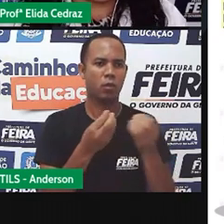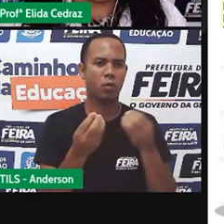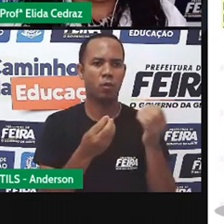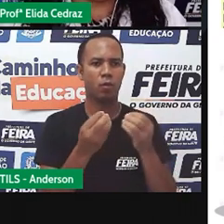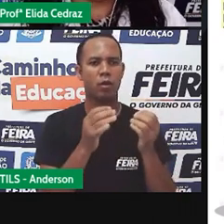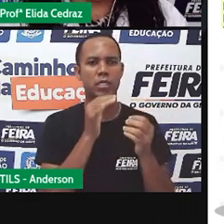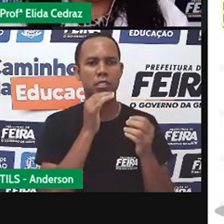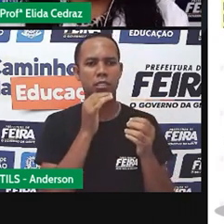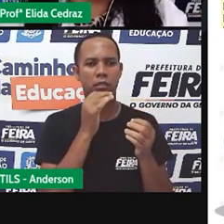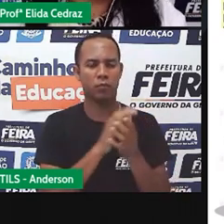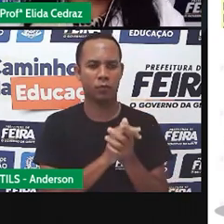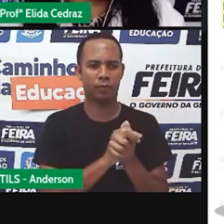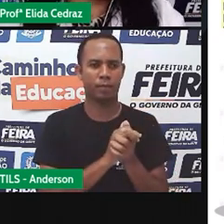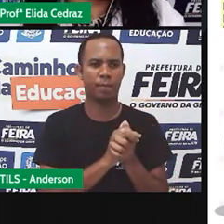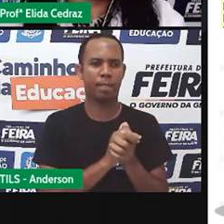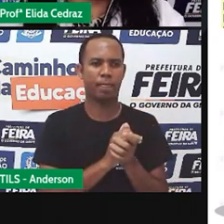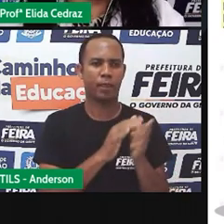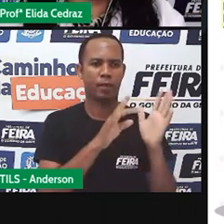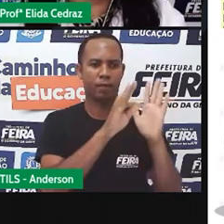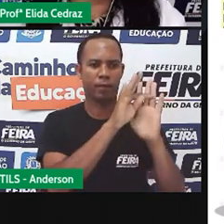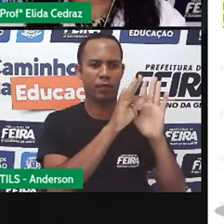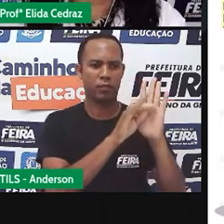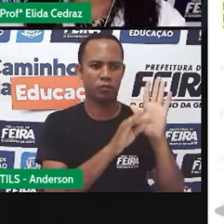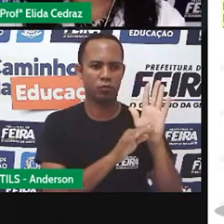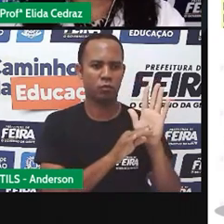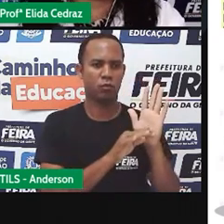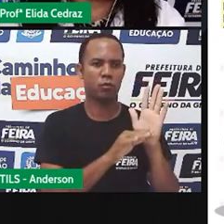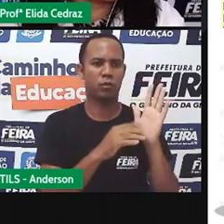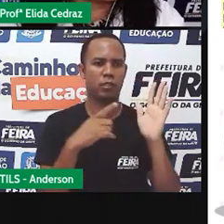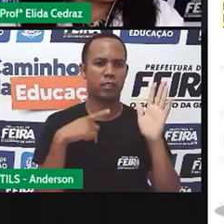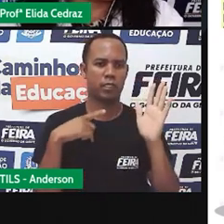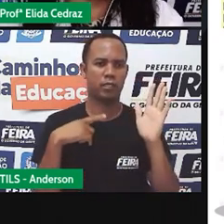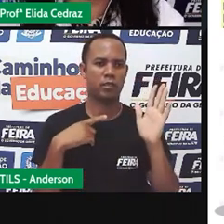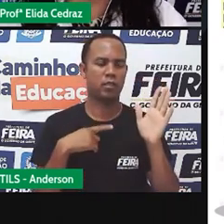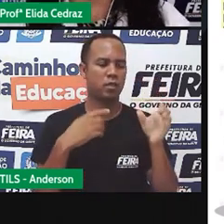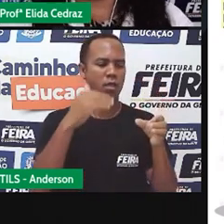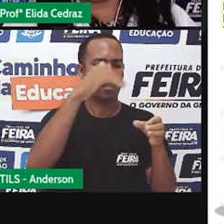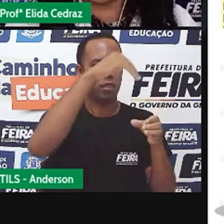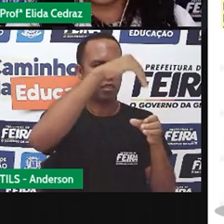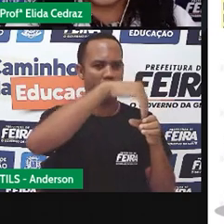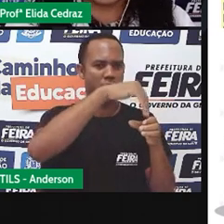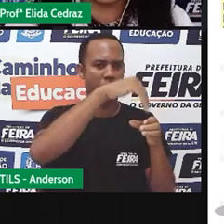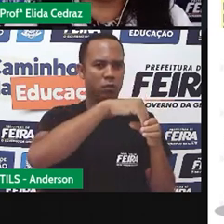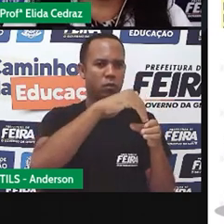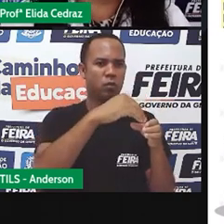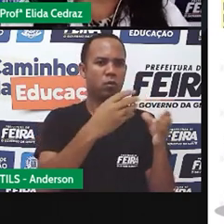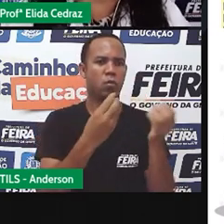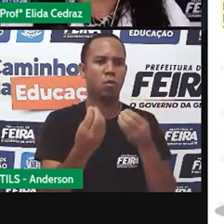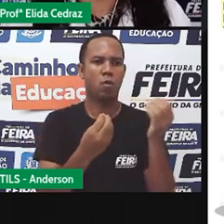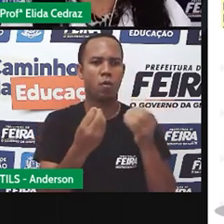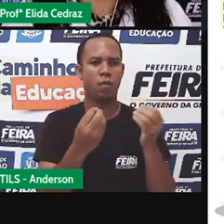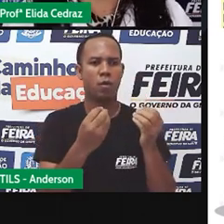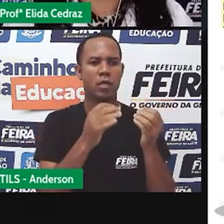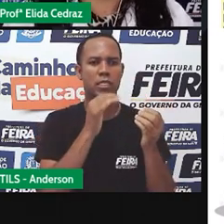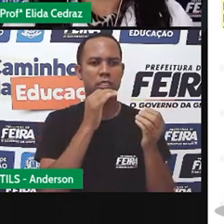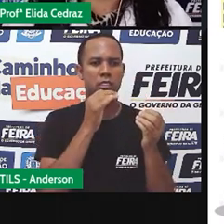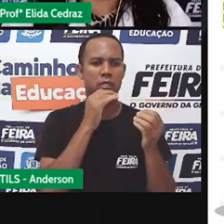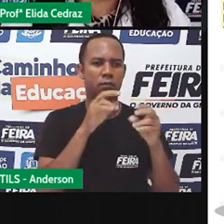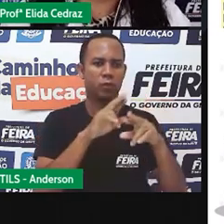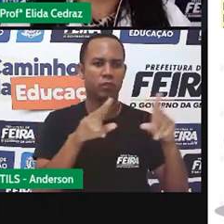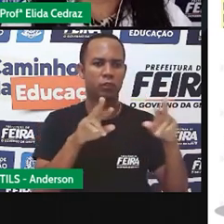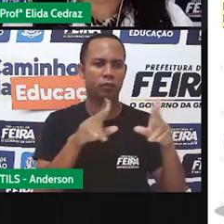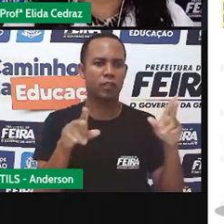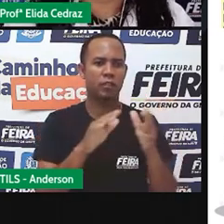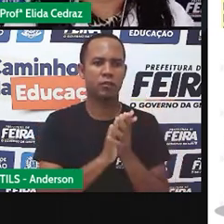não jornalísticos. Os textos jornalísticos que estão dentro do jornal ou de uma revista são a